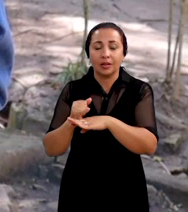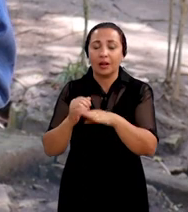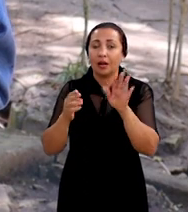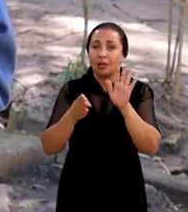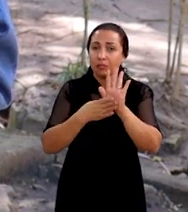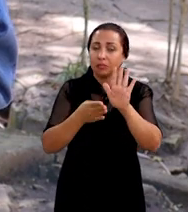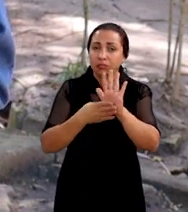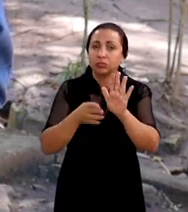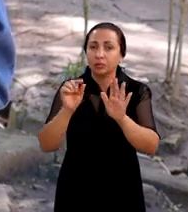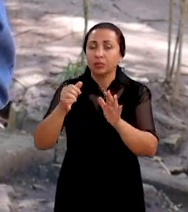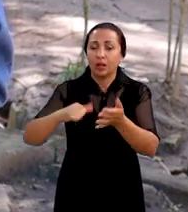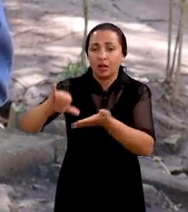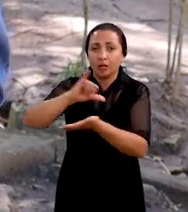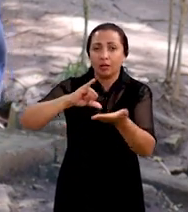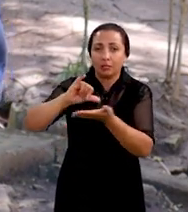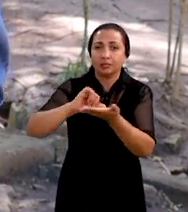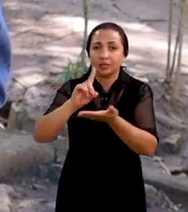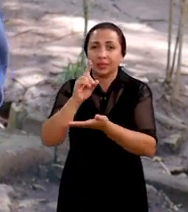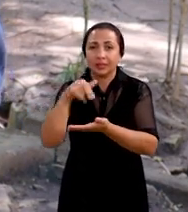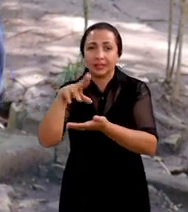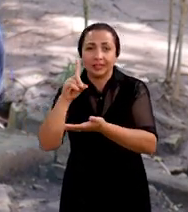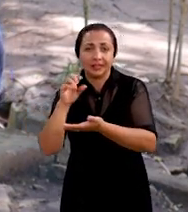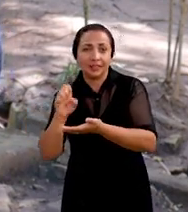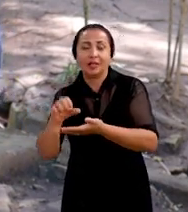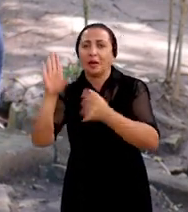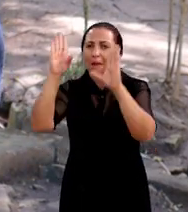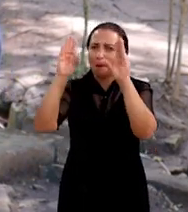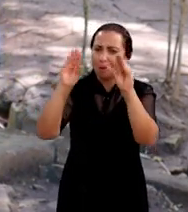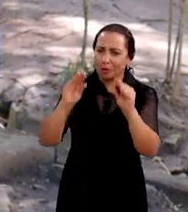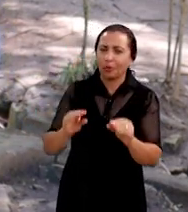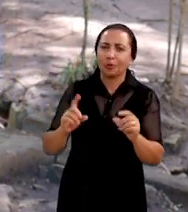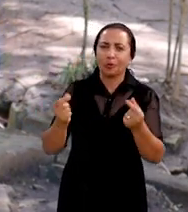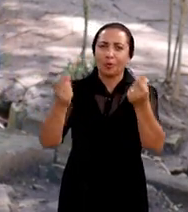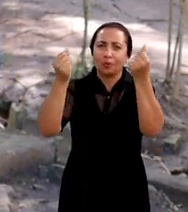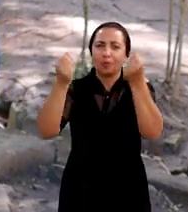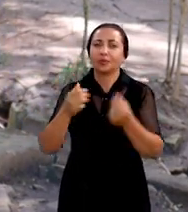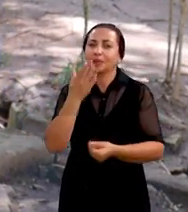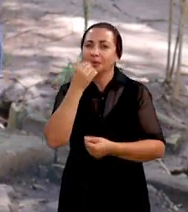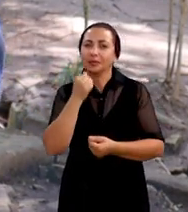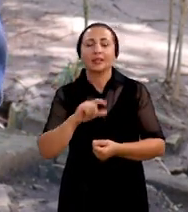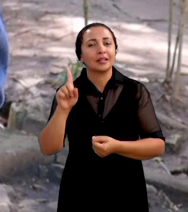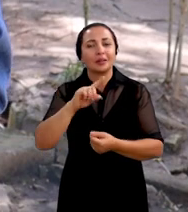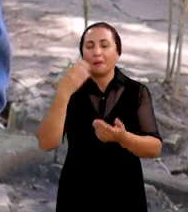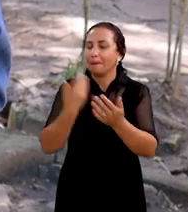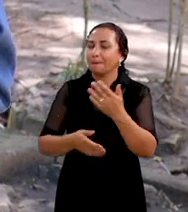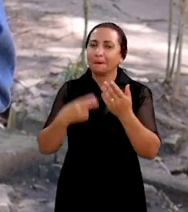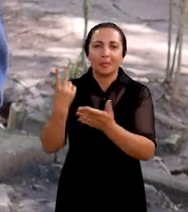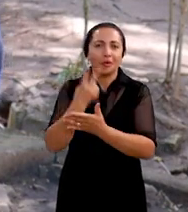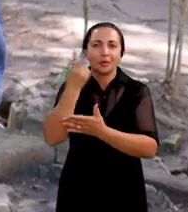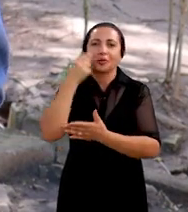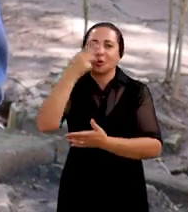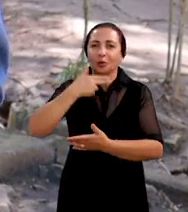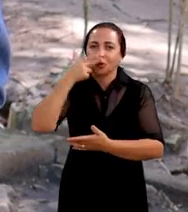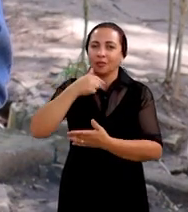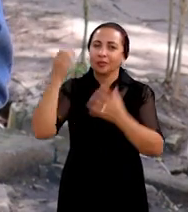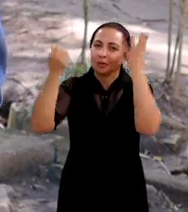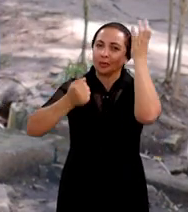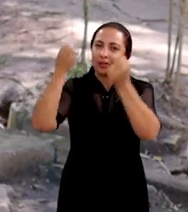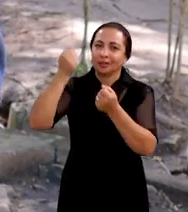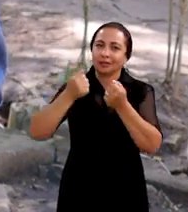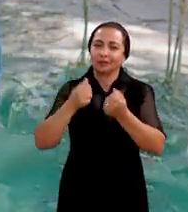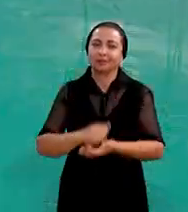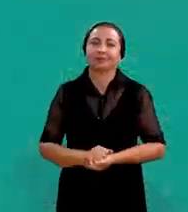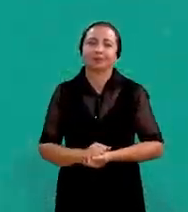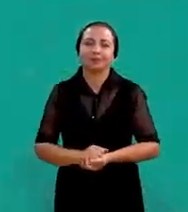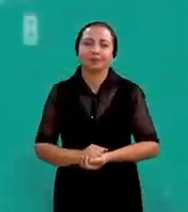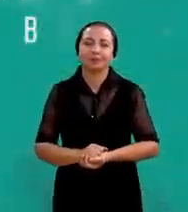Itapetinga comprovou que incluir o Dendê na dieta das vatas baixa os custos com a alimentação sem prejudicar o valor nutricional do